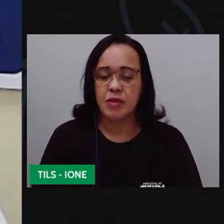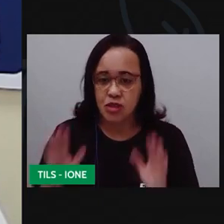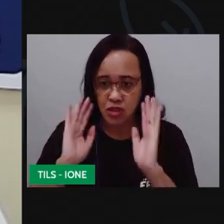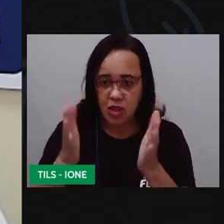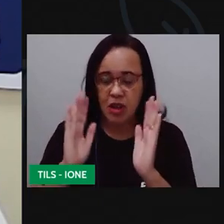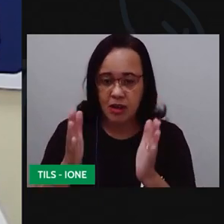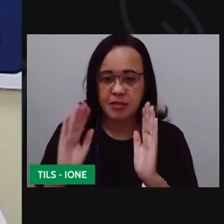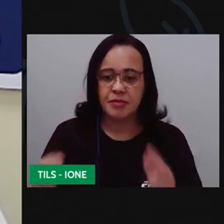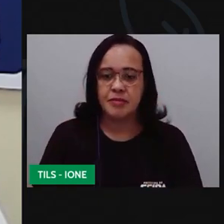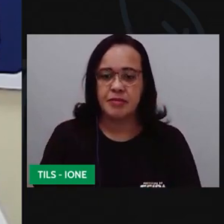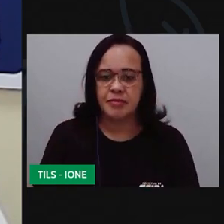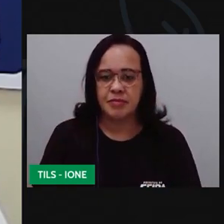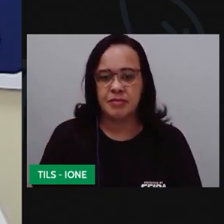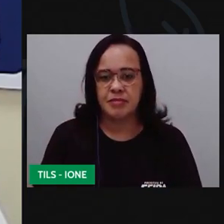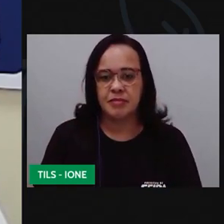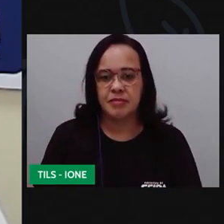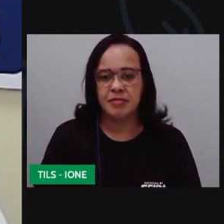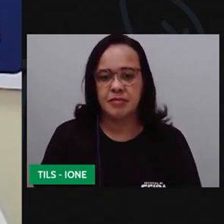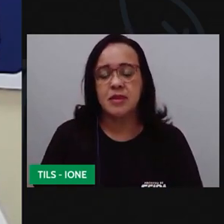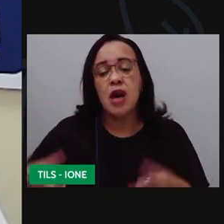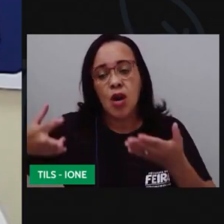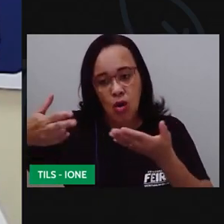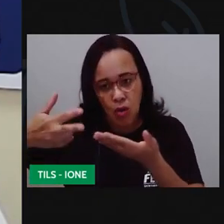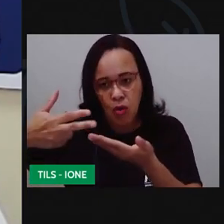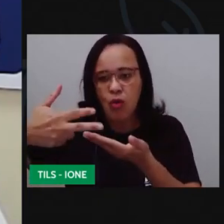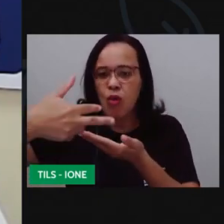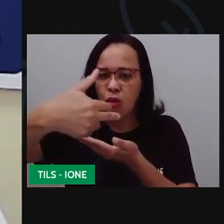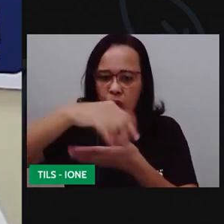e aí sobrou aqui ó o que sobrou? a gente faz o que?